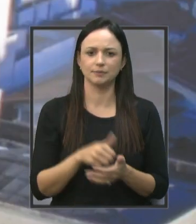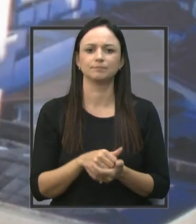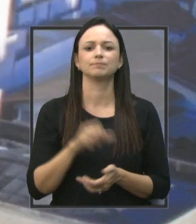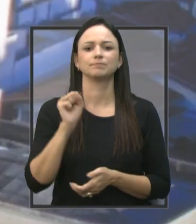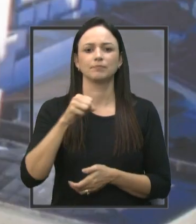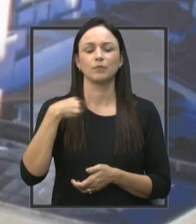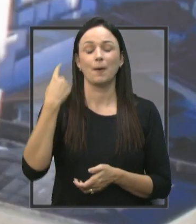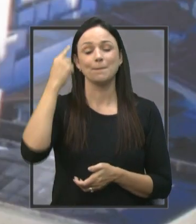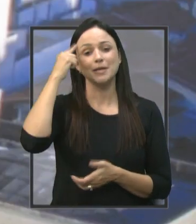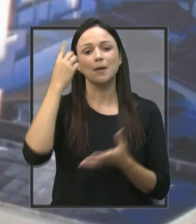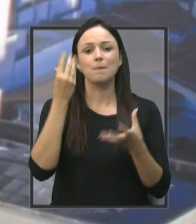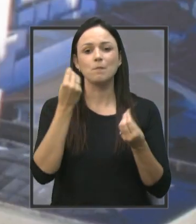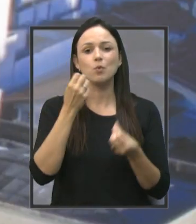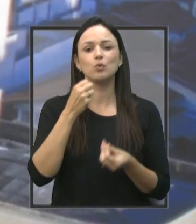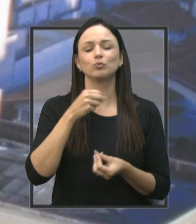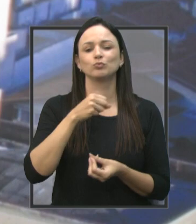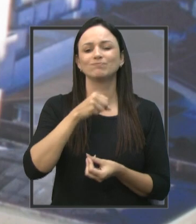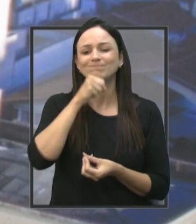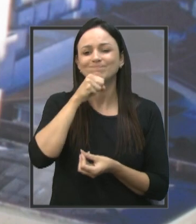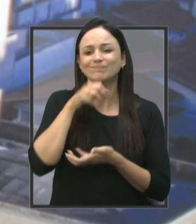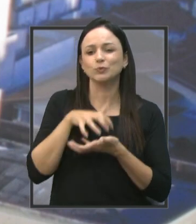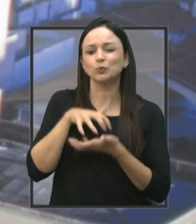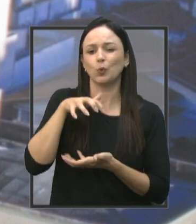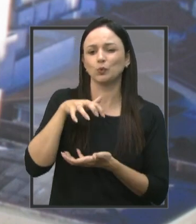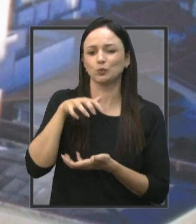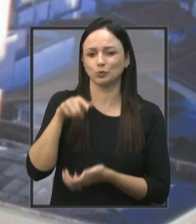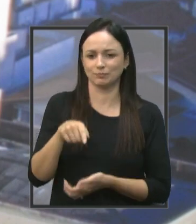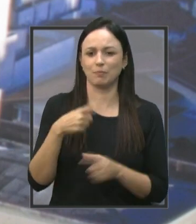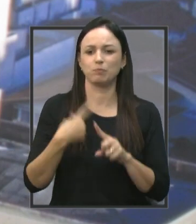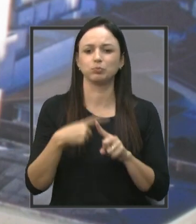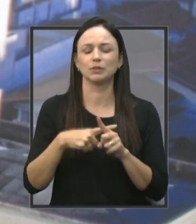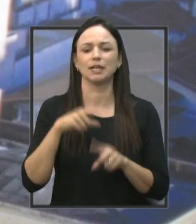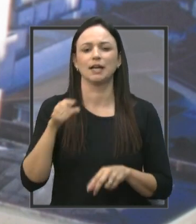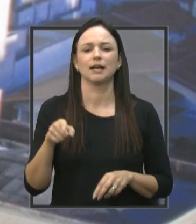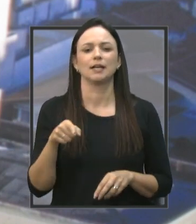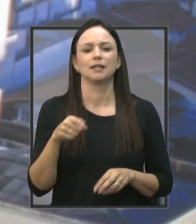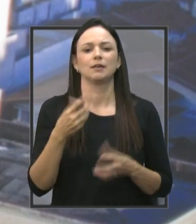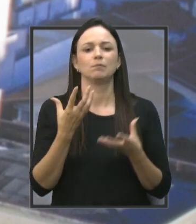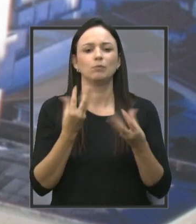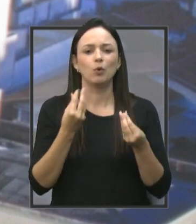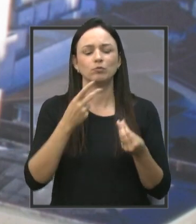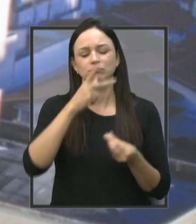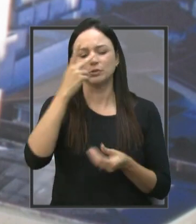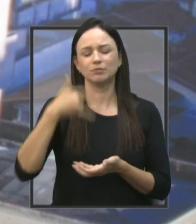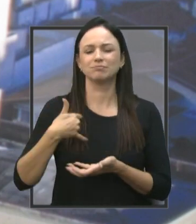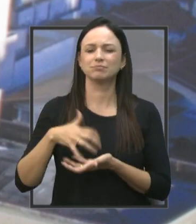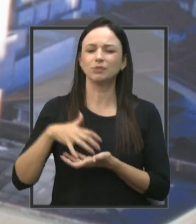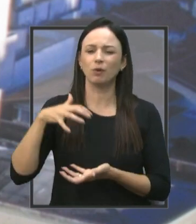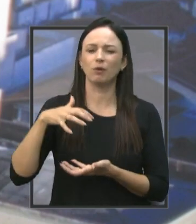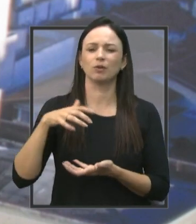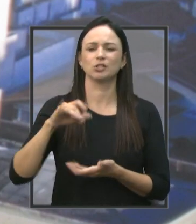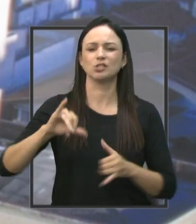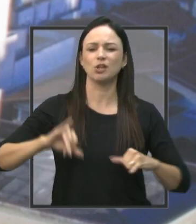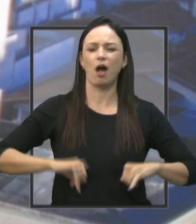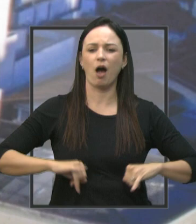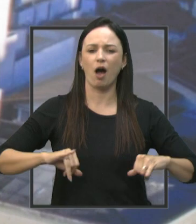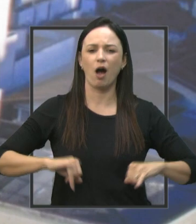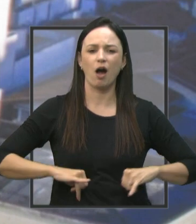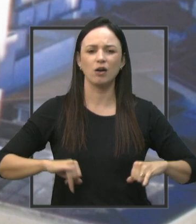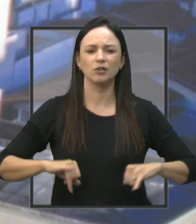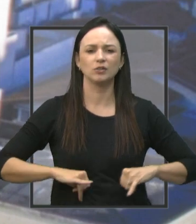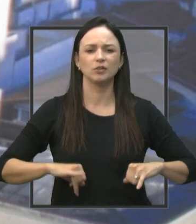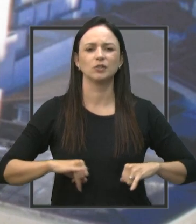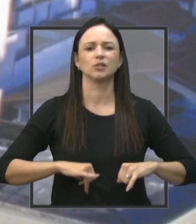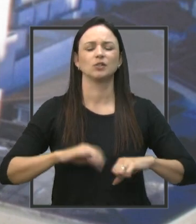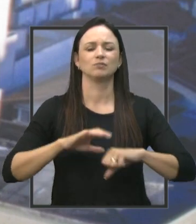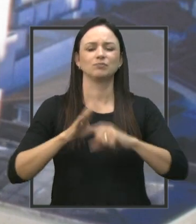nos idosos com relação a essa emenda. Quantos e quantos idosos sofrem aí na parte